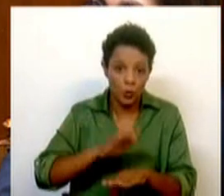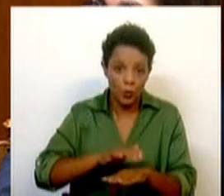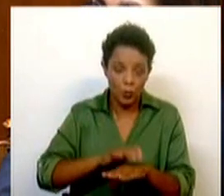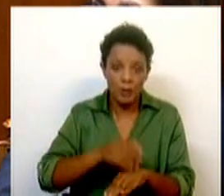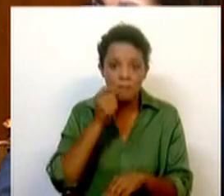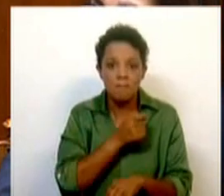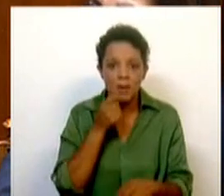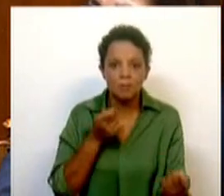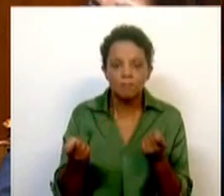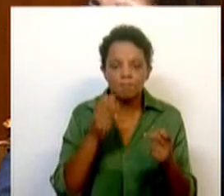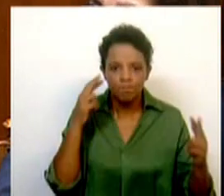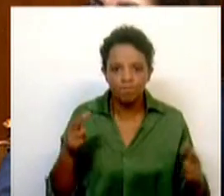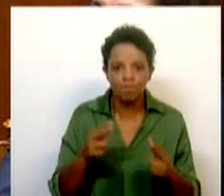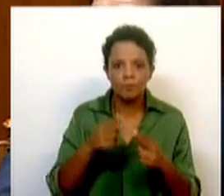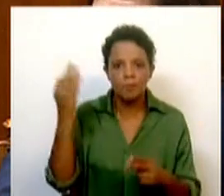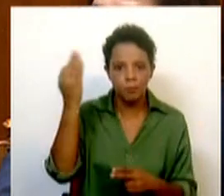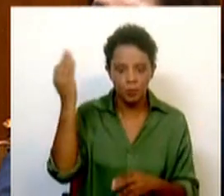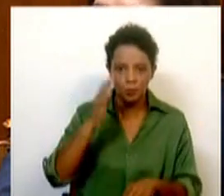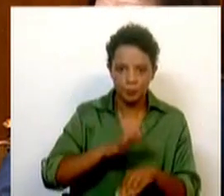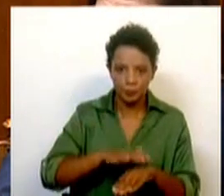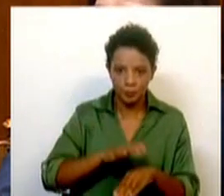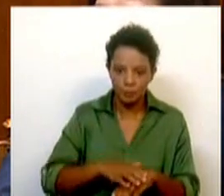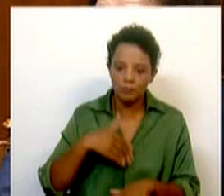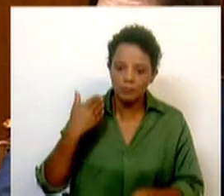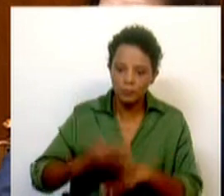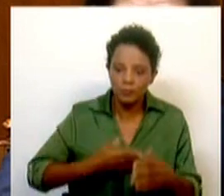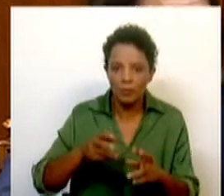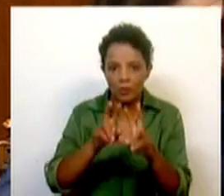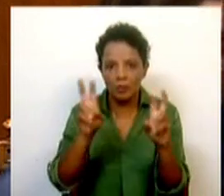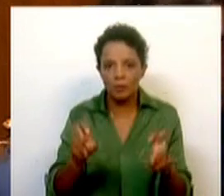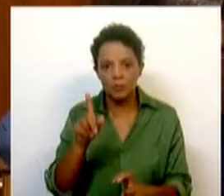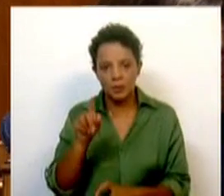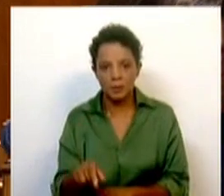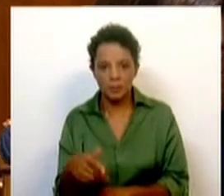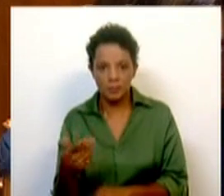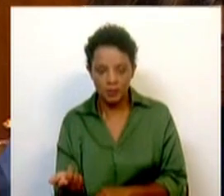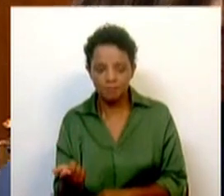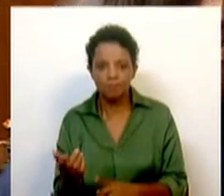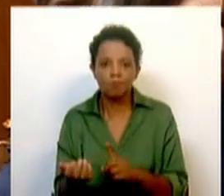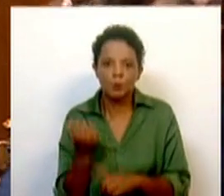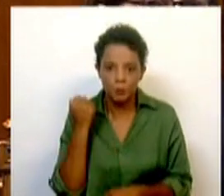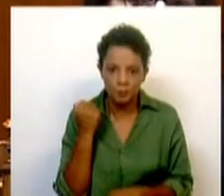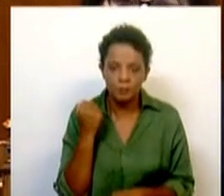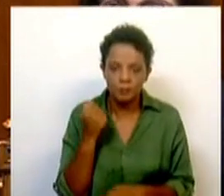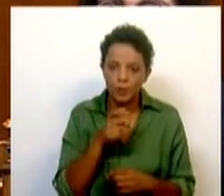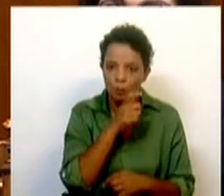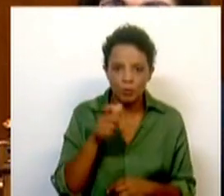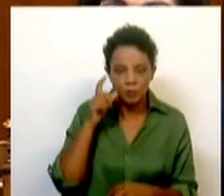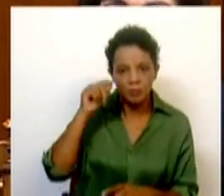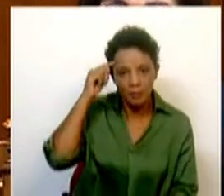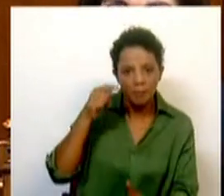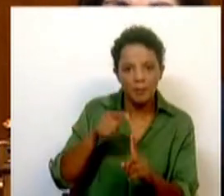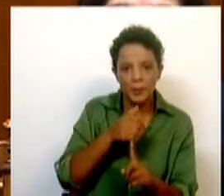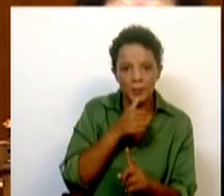mesmo, aliás, em maio organizámos uma semeira no Porto para avançar estes temas e designadamente a concretização dos compromissos e das